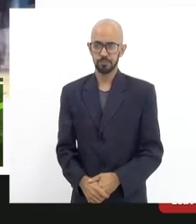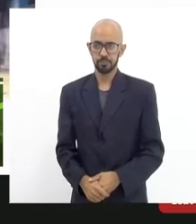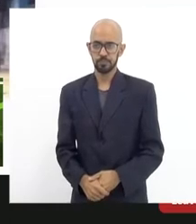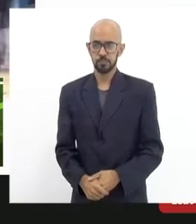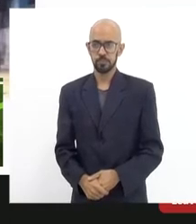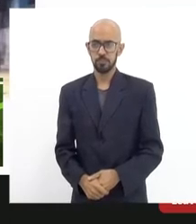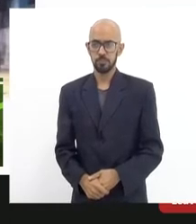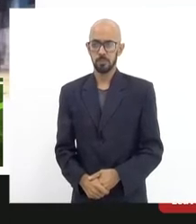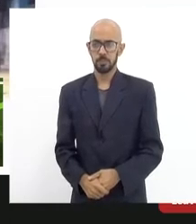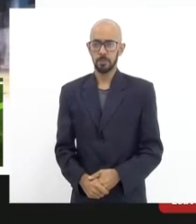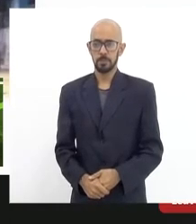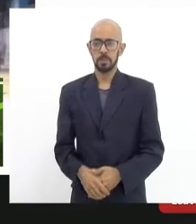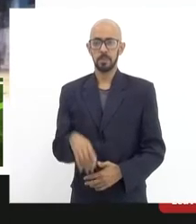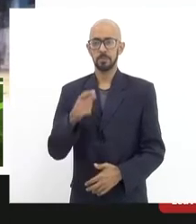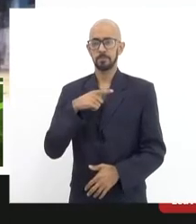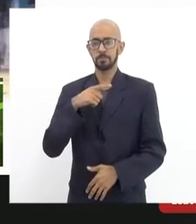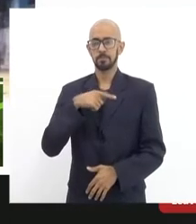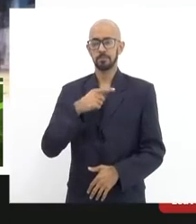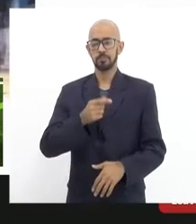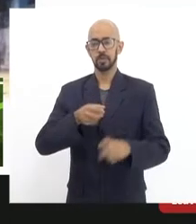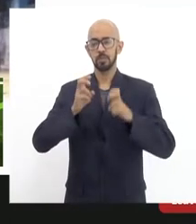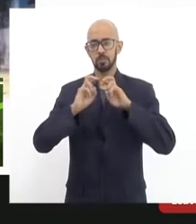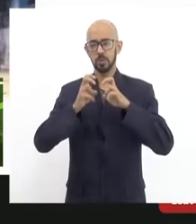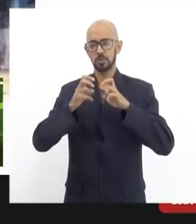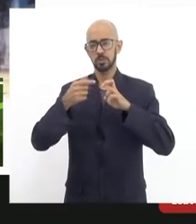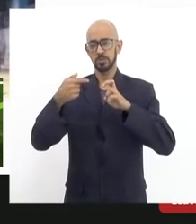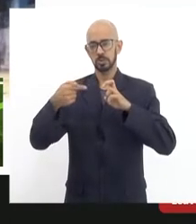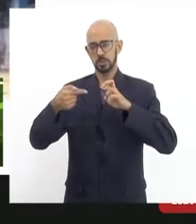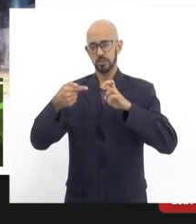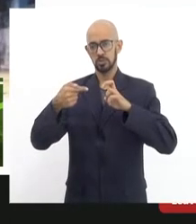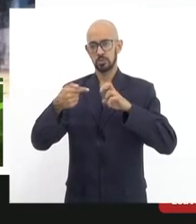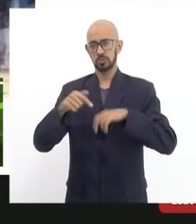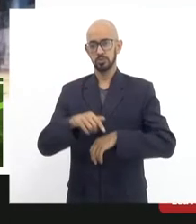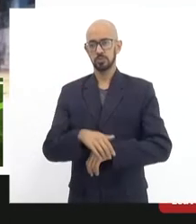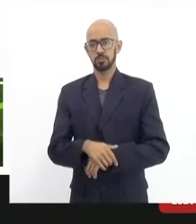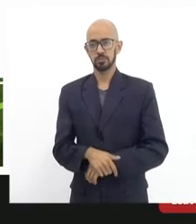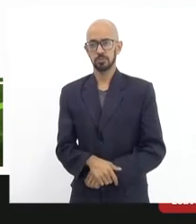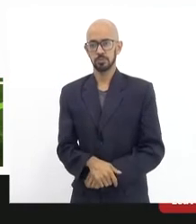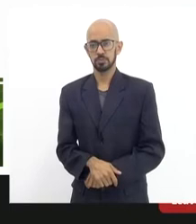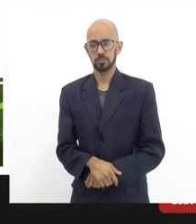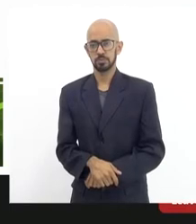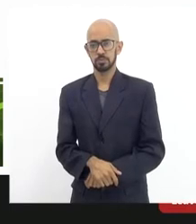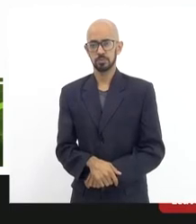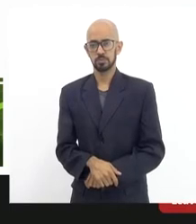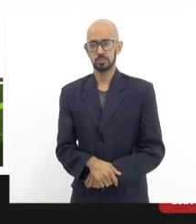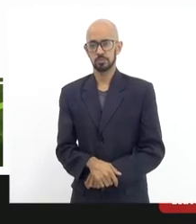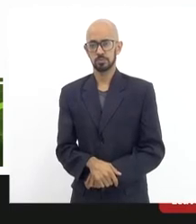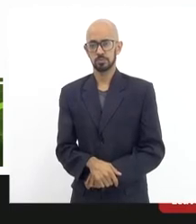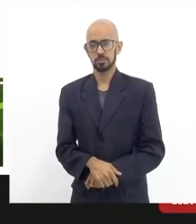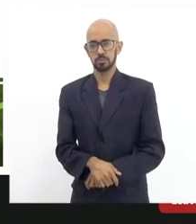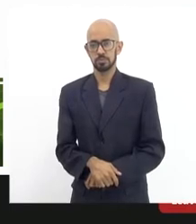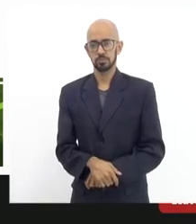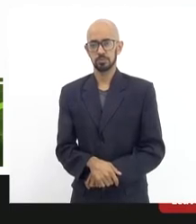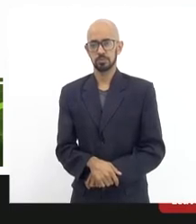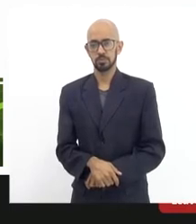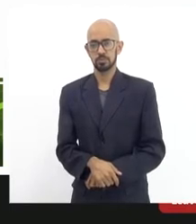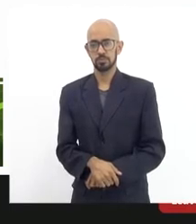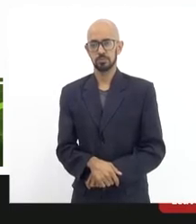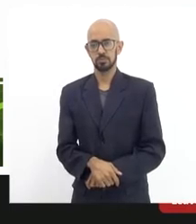aí temos o bonde 7, mais um, adiante, próximo,